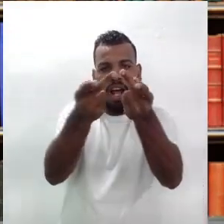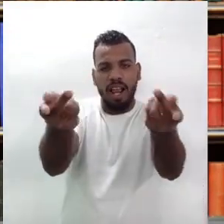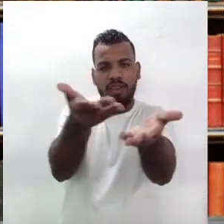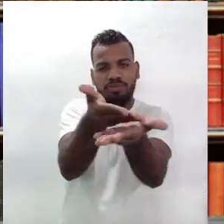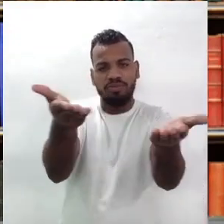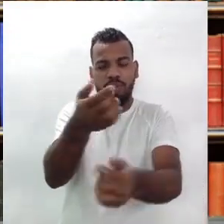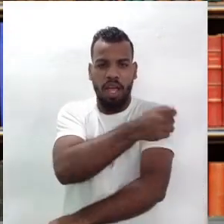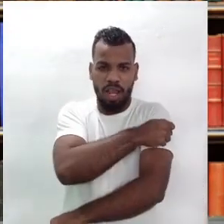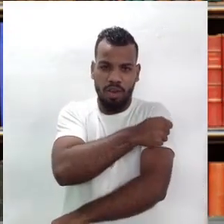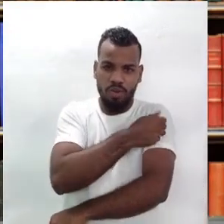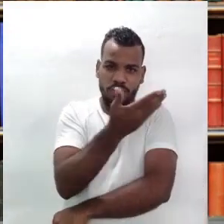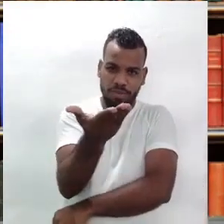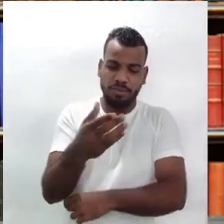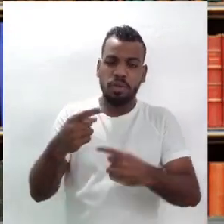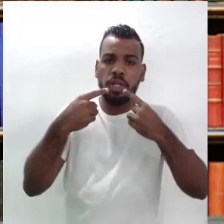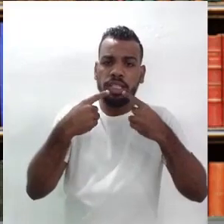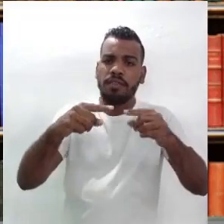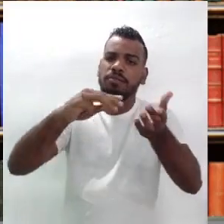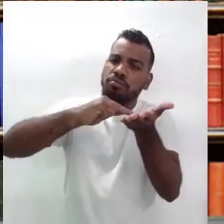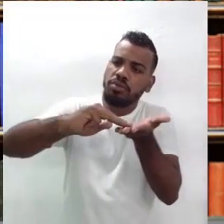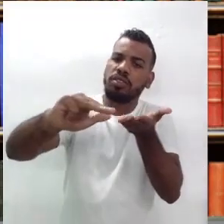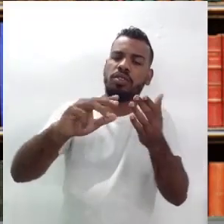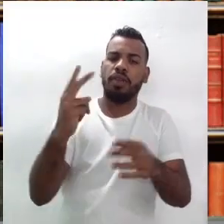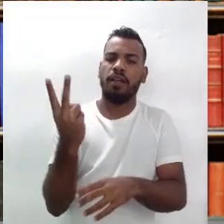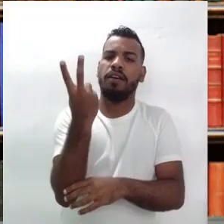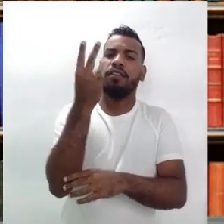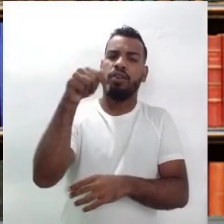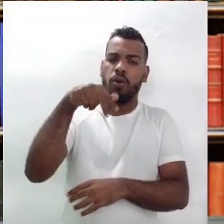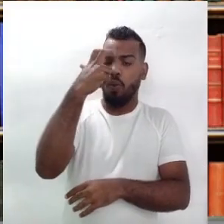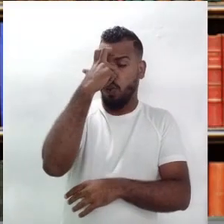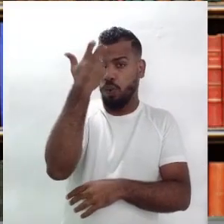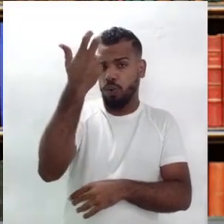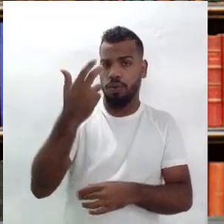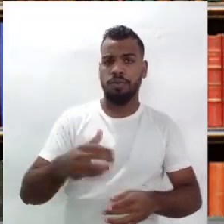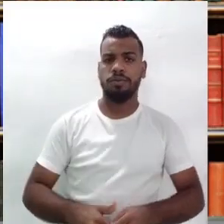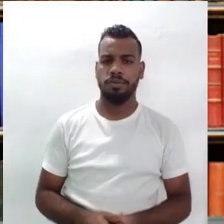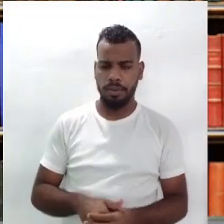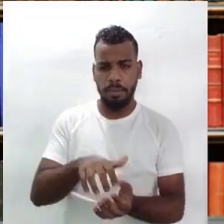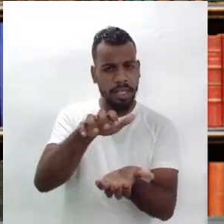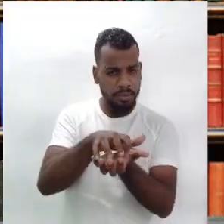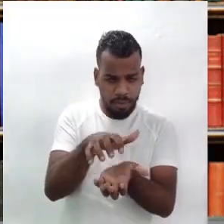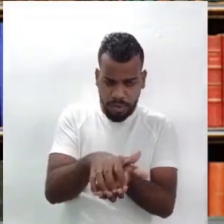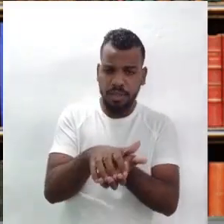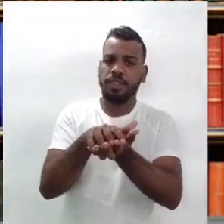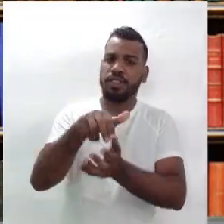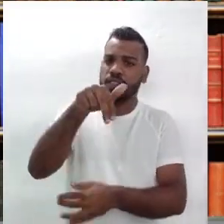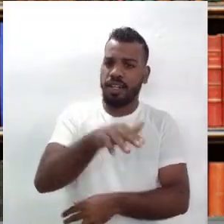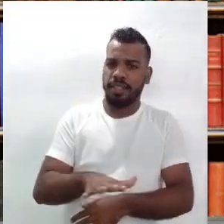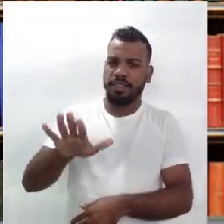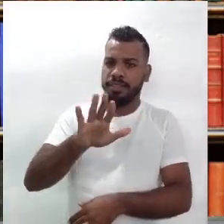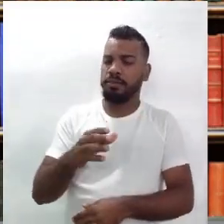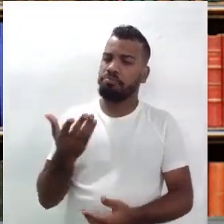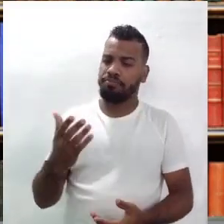os estudantes, um desafio, uma mensagem sobre essa valorização da cultura pernambucana, nordestina.